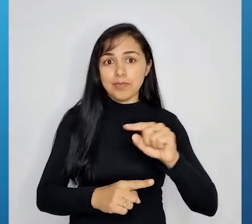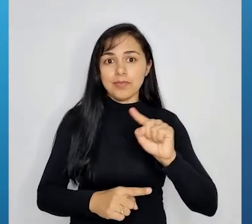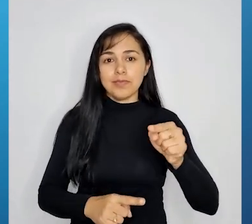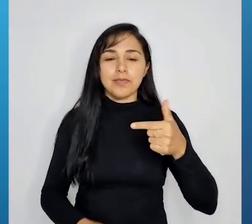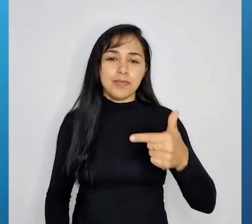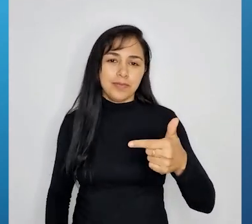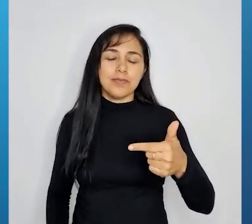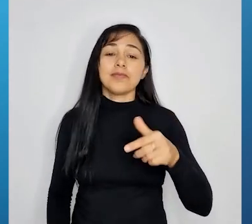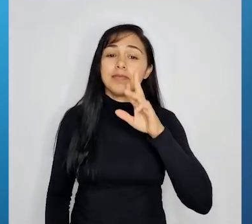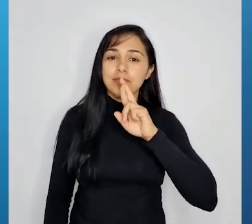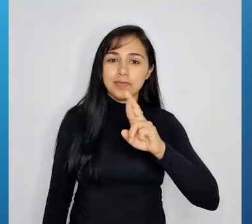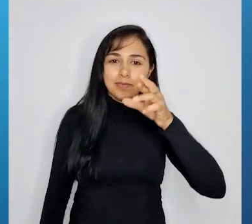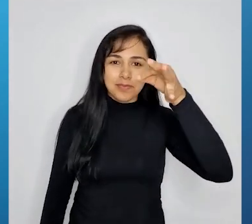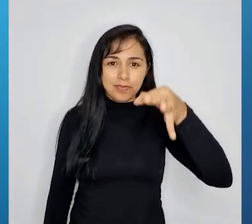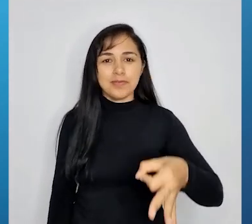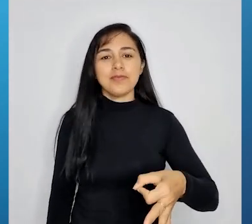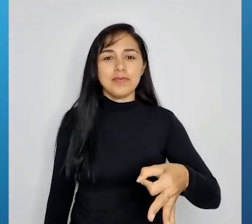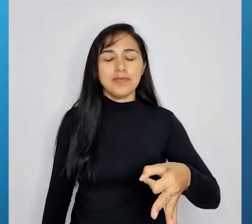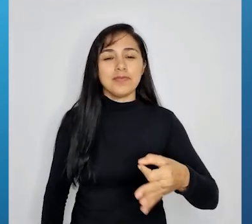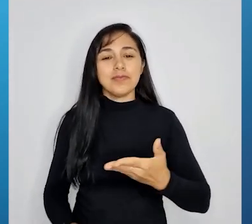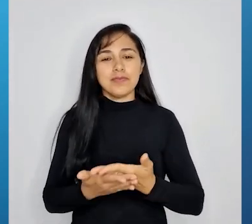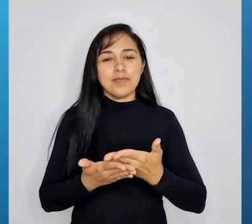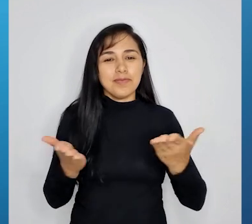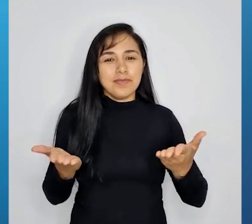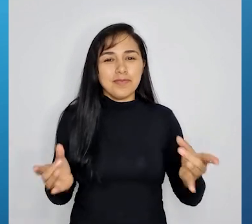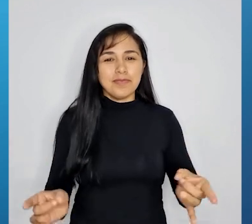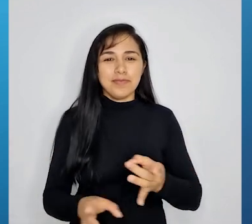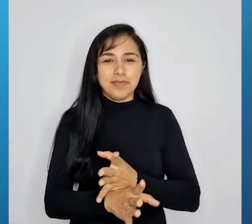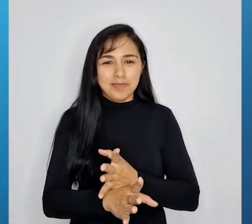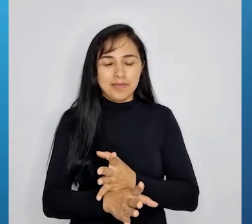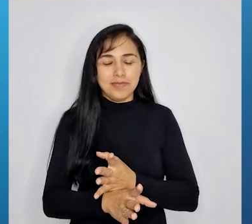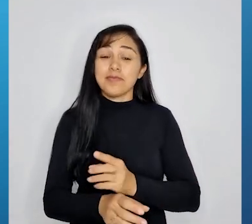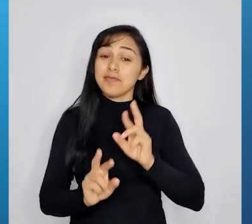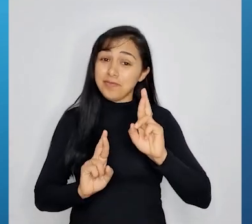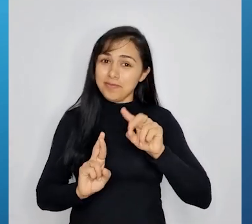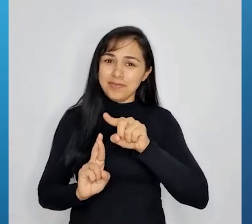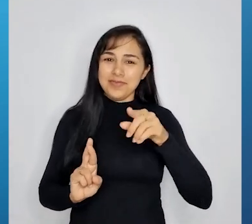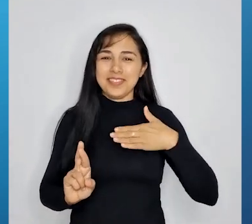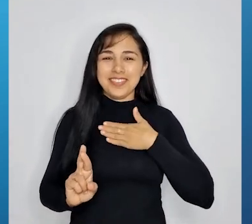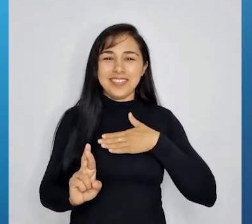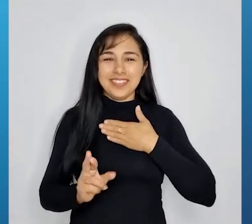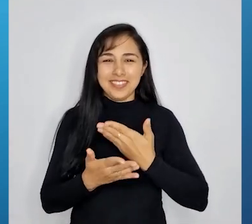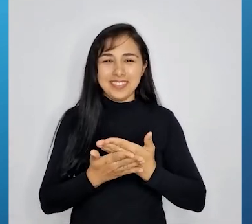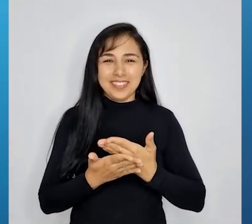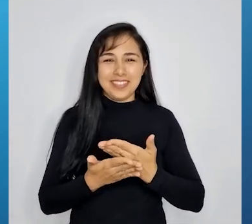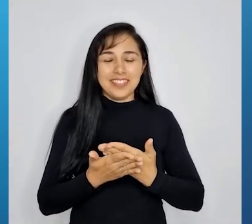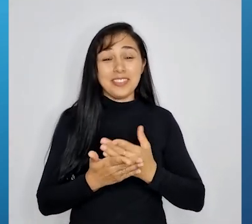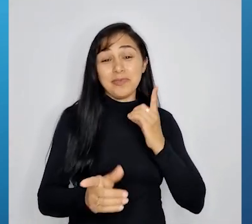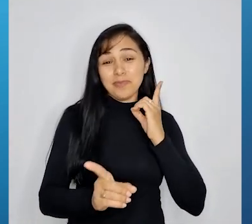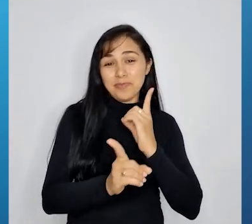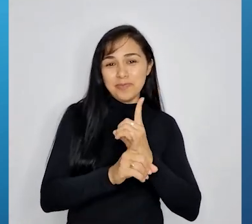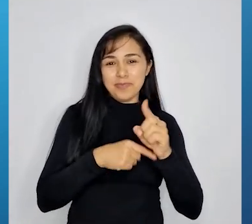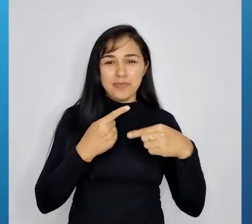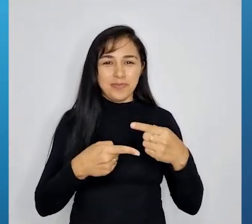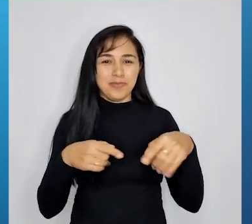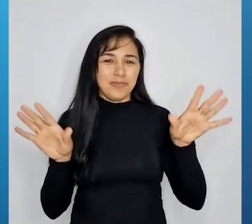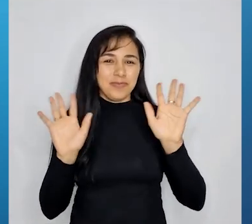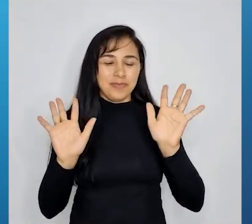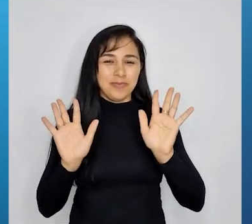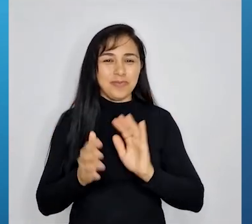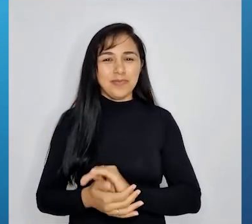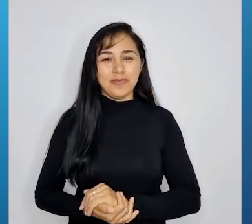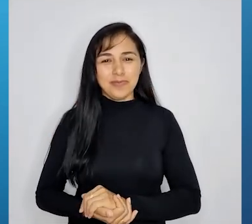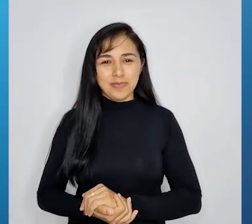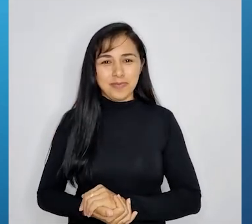correta a nossa solução. E a nossa aula vai ficando por aqui. Espero que você tenha gostado bastante. E até uma próxima aula.